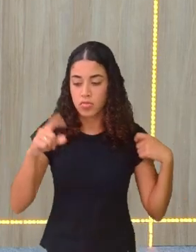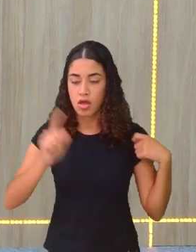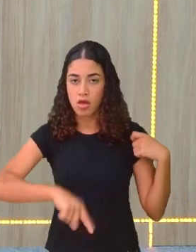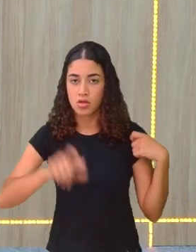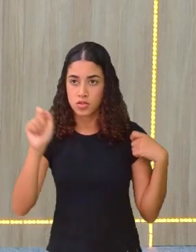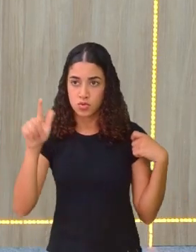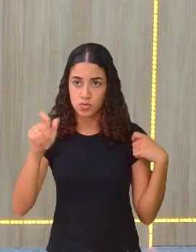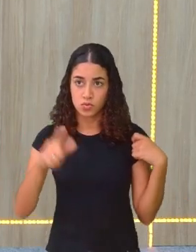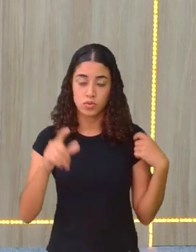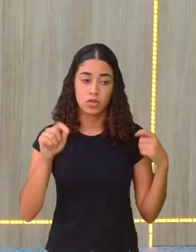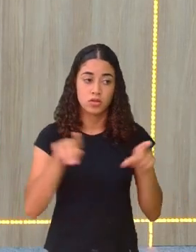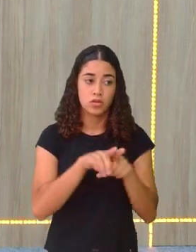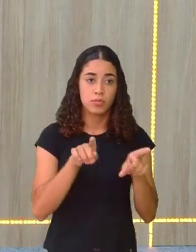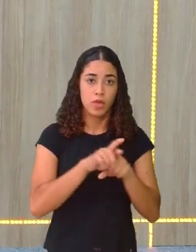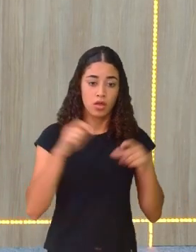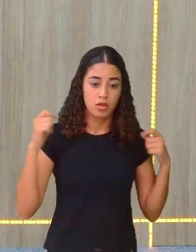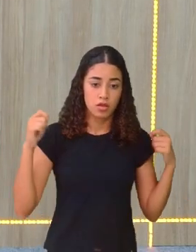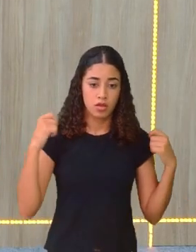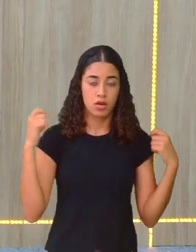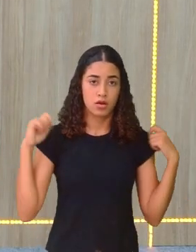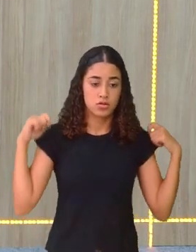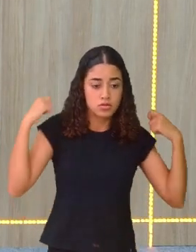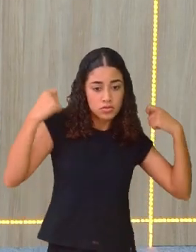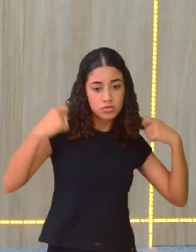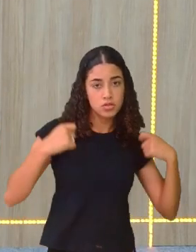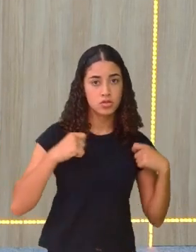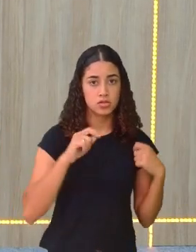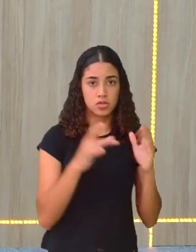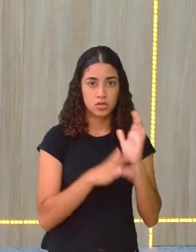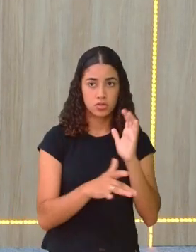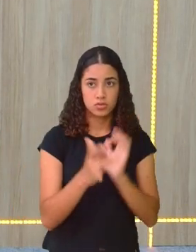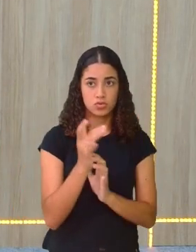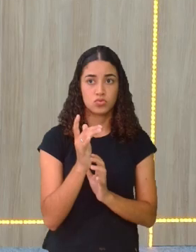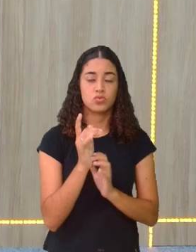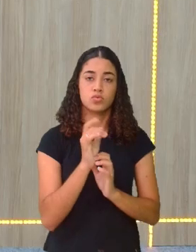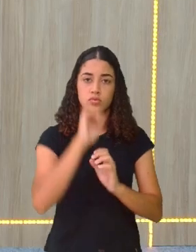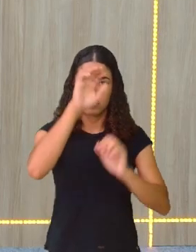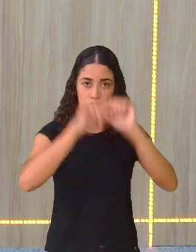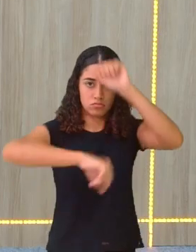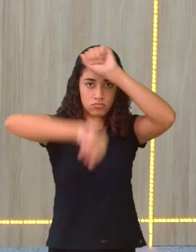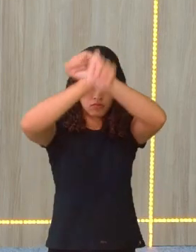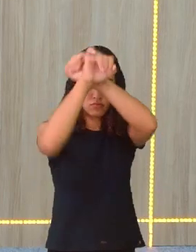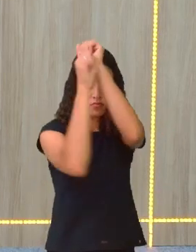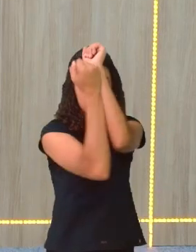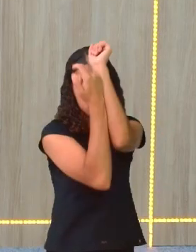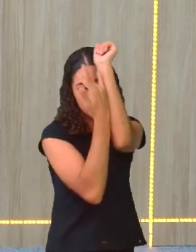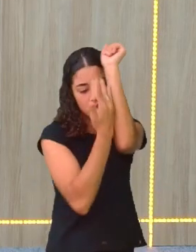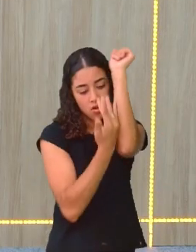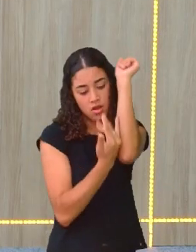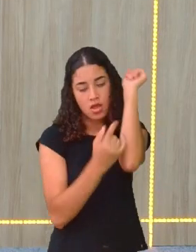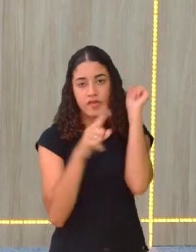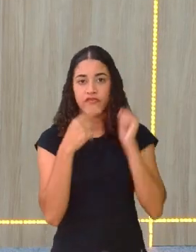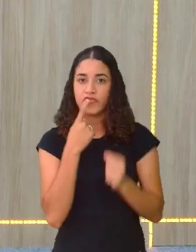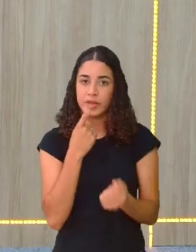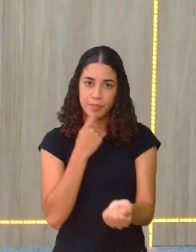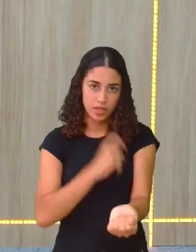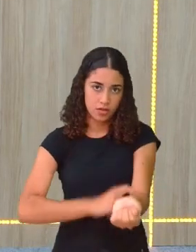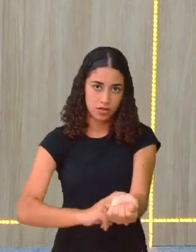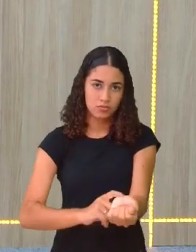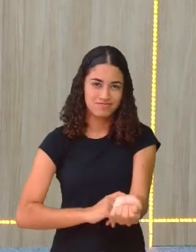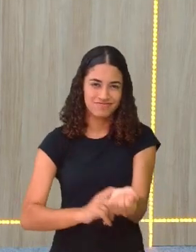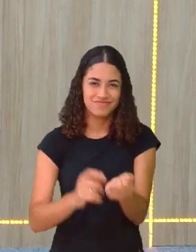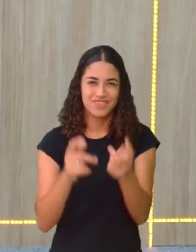e o manto do Jesus crucificado, o vermelho. Então, são cores que têm uma simbologia muito forte.